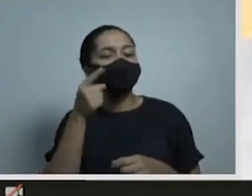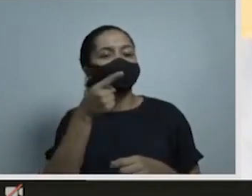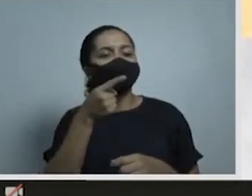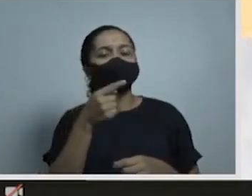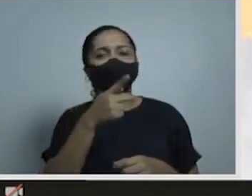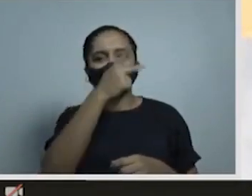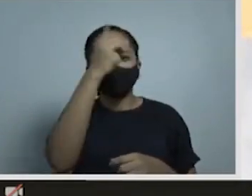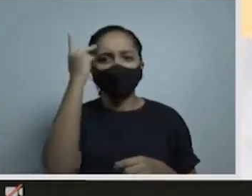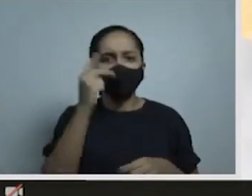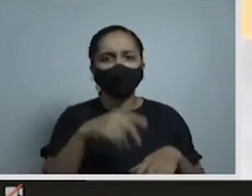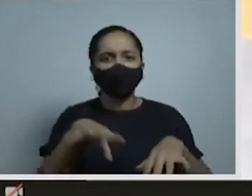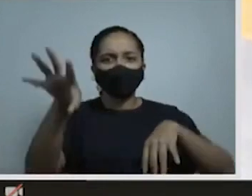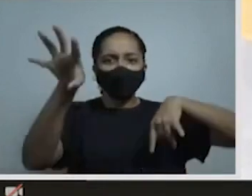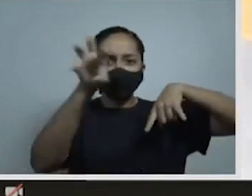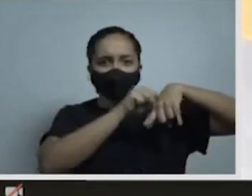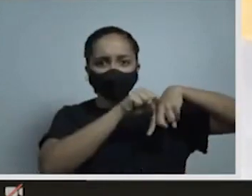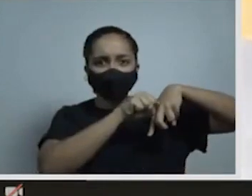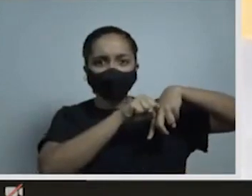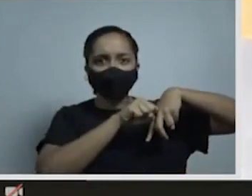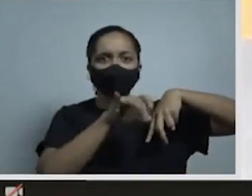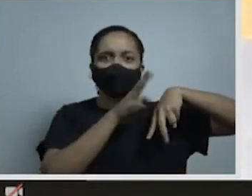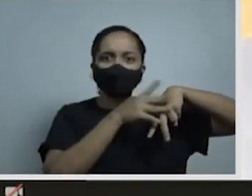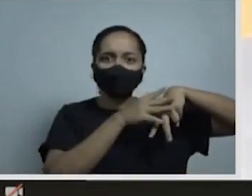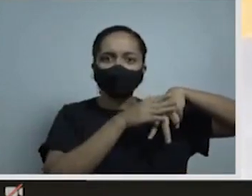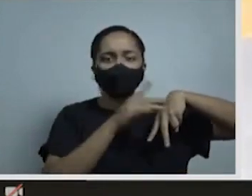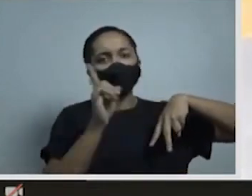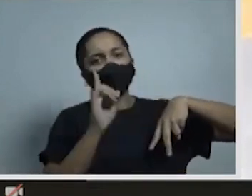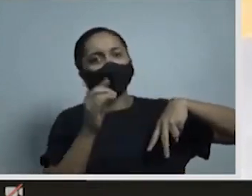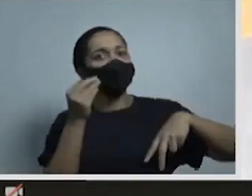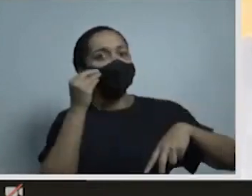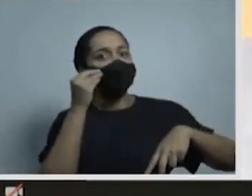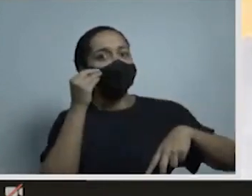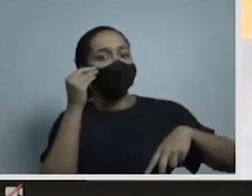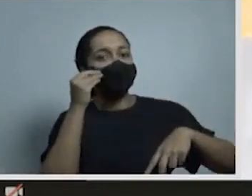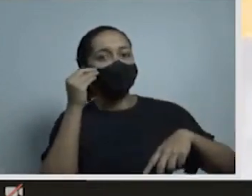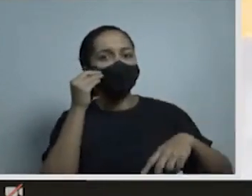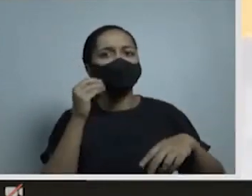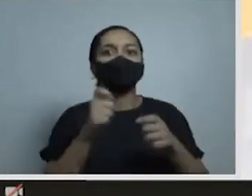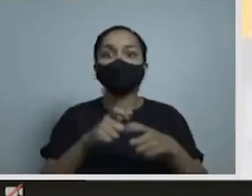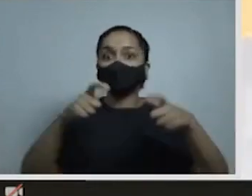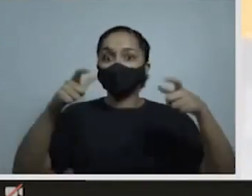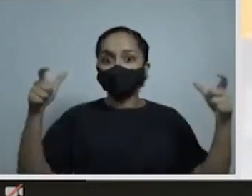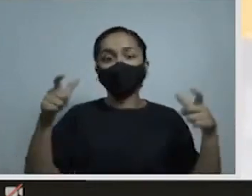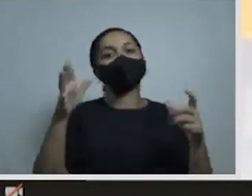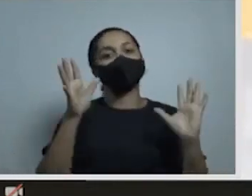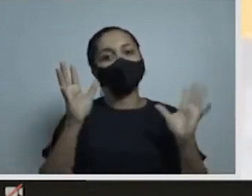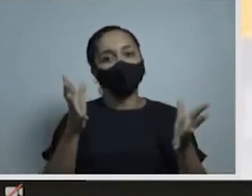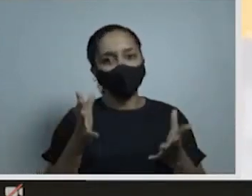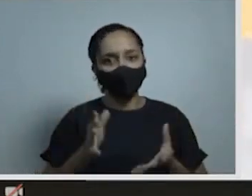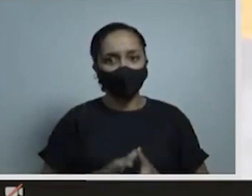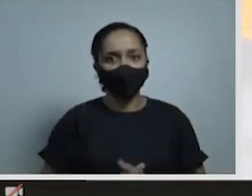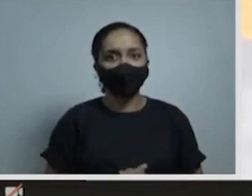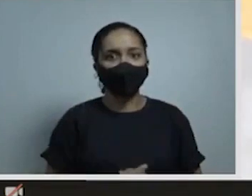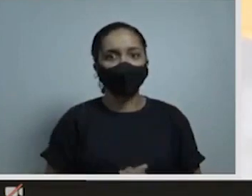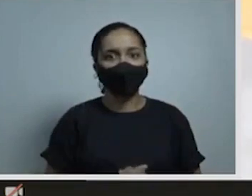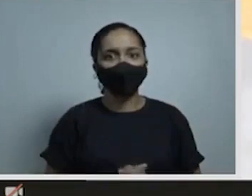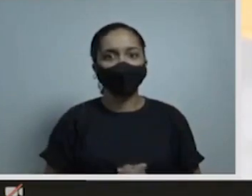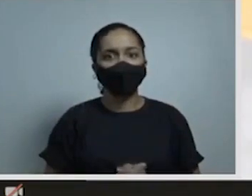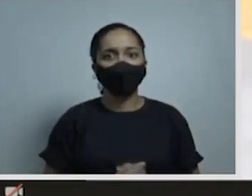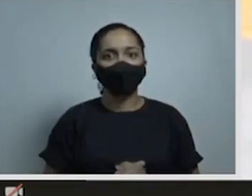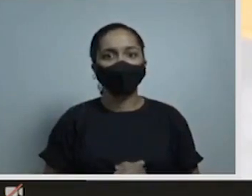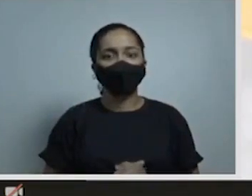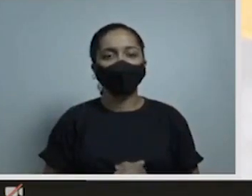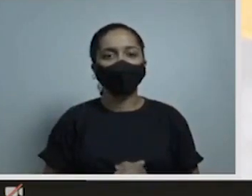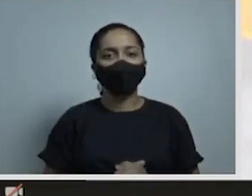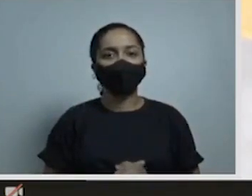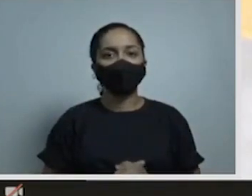Estou falando só as coisas que envolvem a FIUCLUS, que devem ter anotado. São quatro centros de